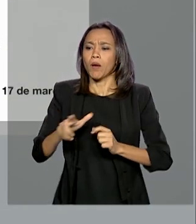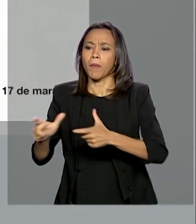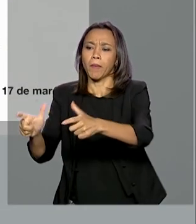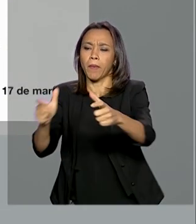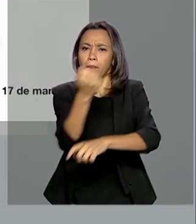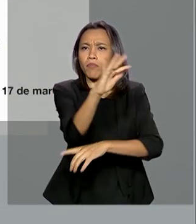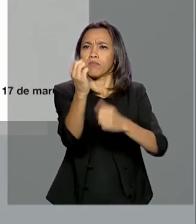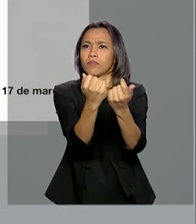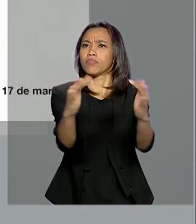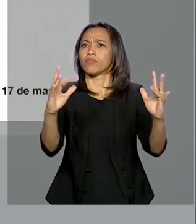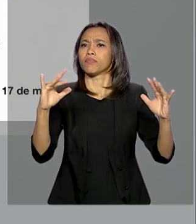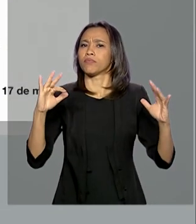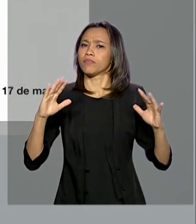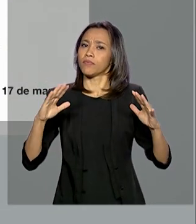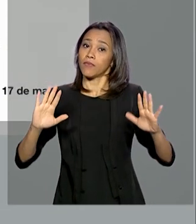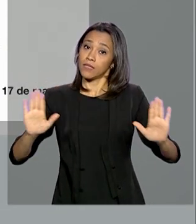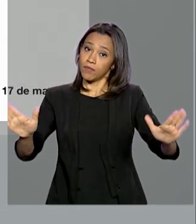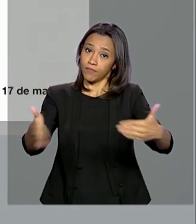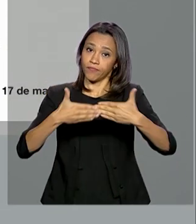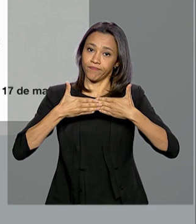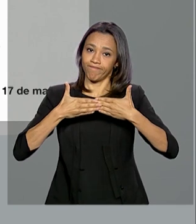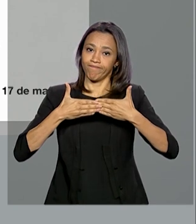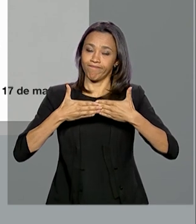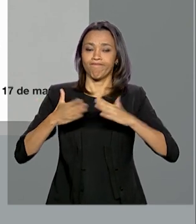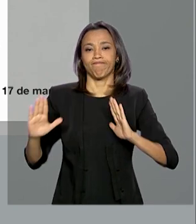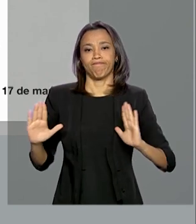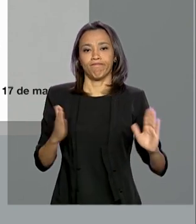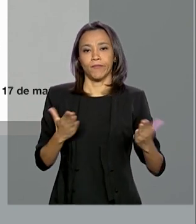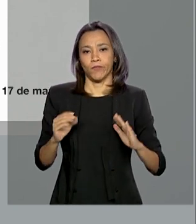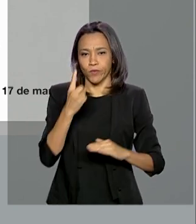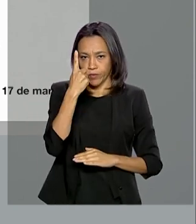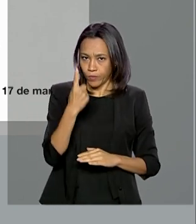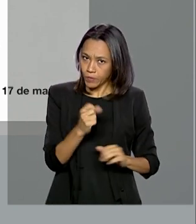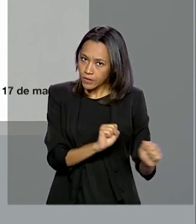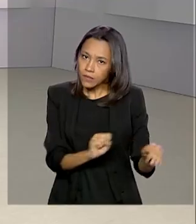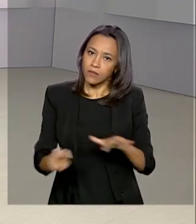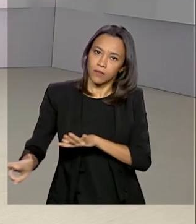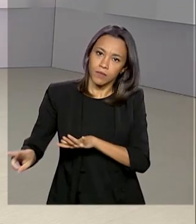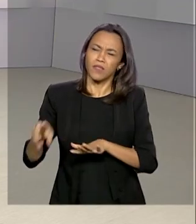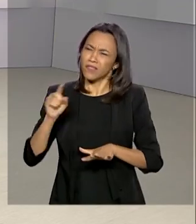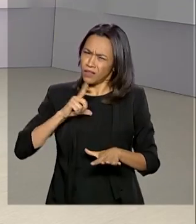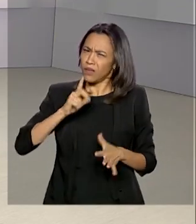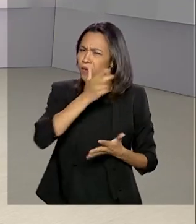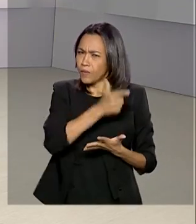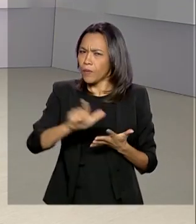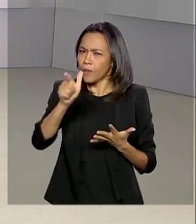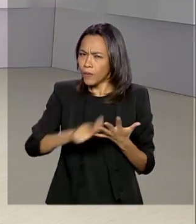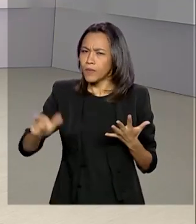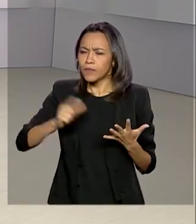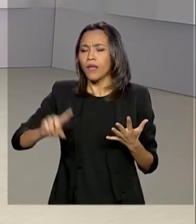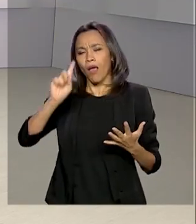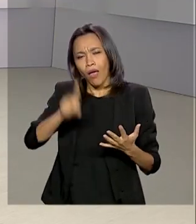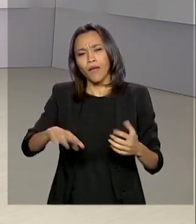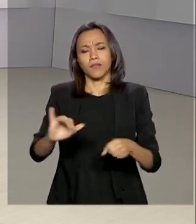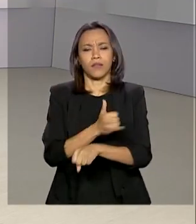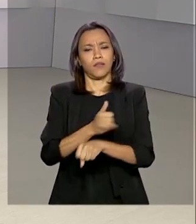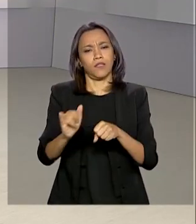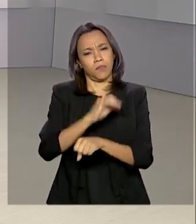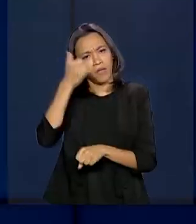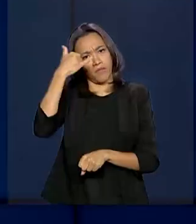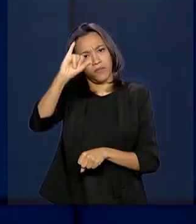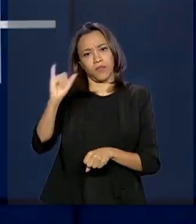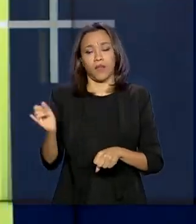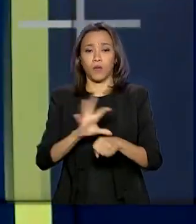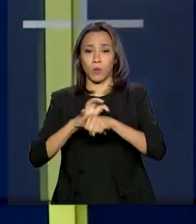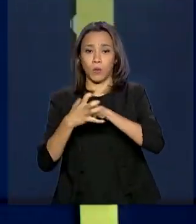suspensa pelo período de uma semana. Essa ação se soma a várias outras para enfrentar o coronavírus no Brasil.